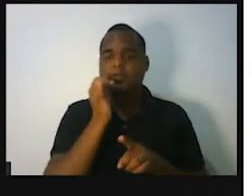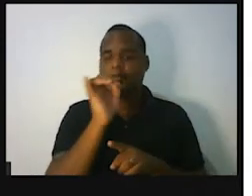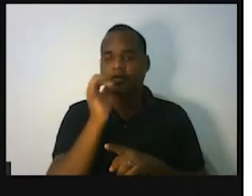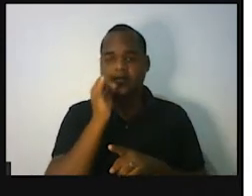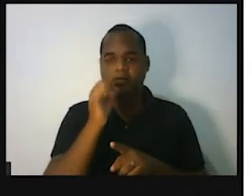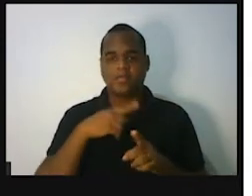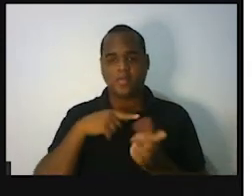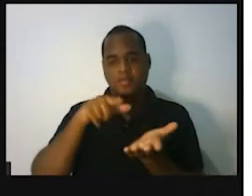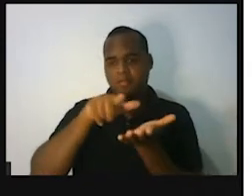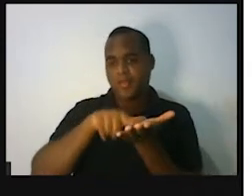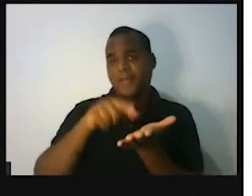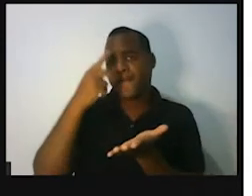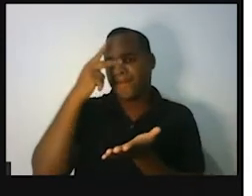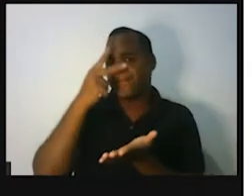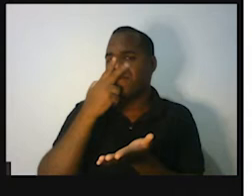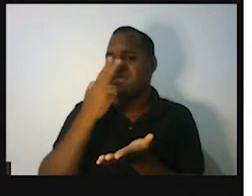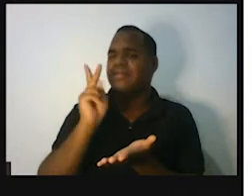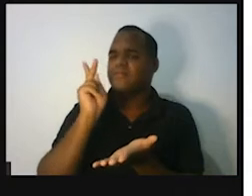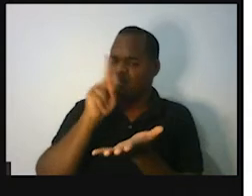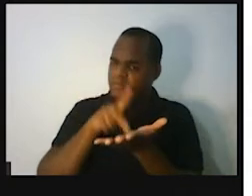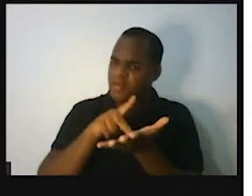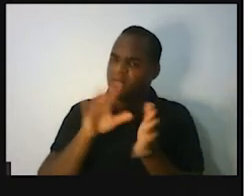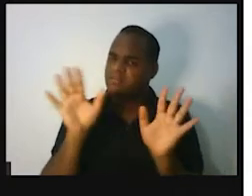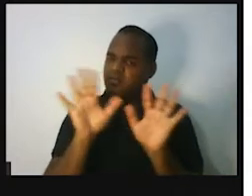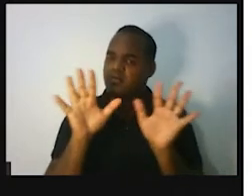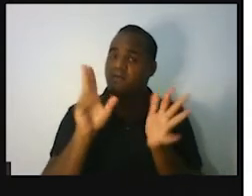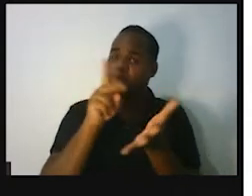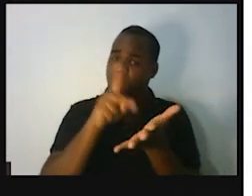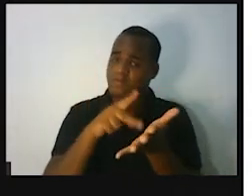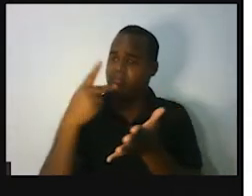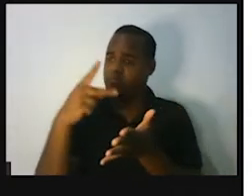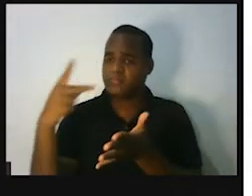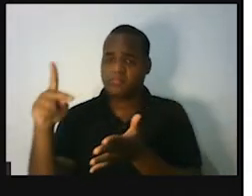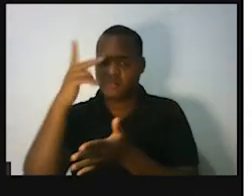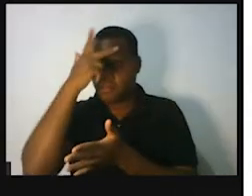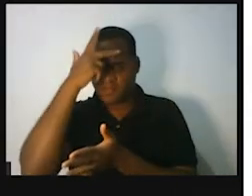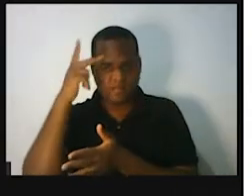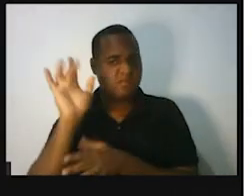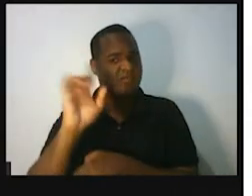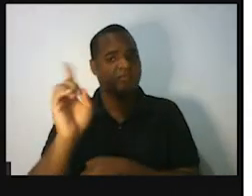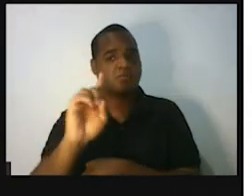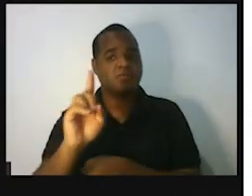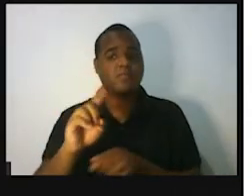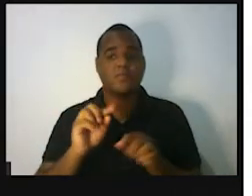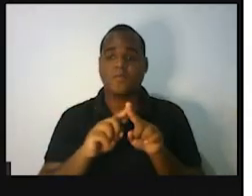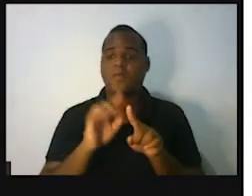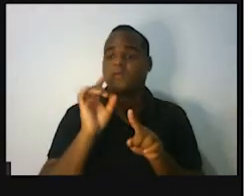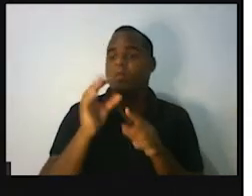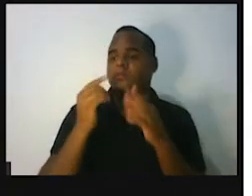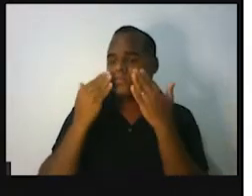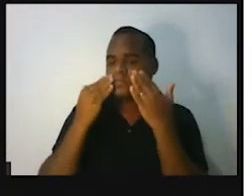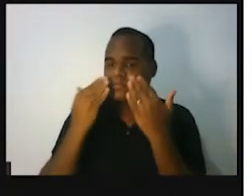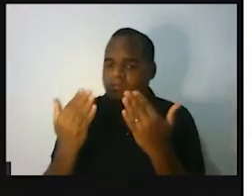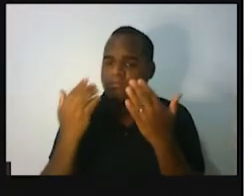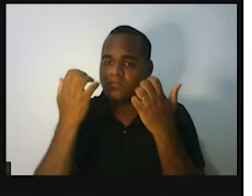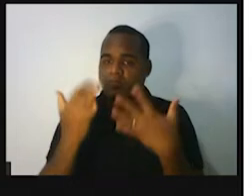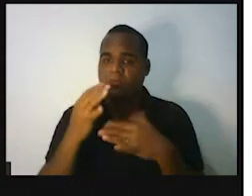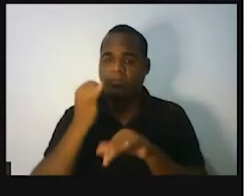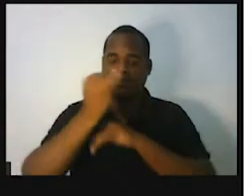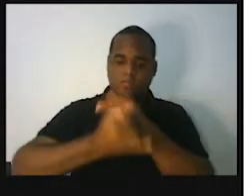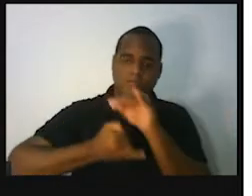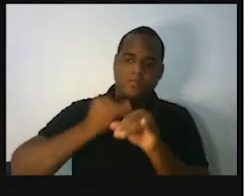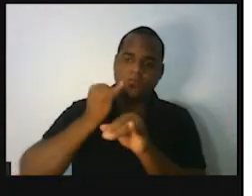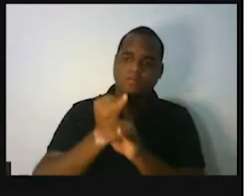conta de luz hipotética, tá? Essa conta de luz não é de ninguém, ela foi retirada como modelo do site da nossa